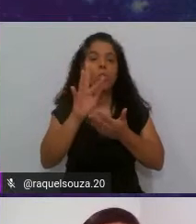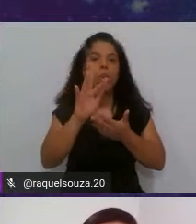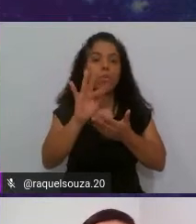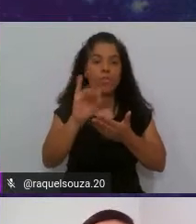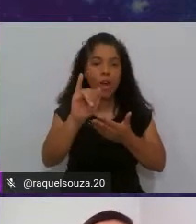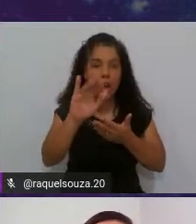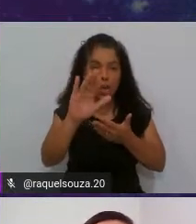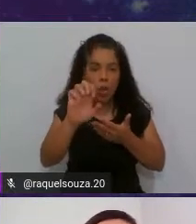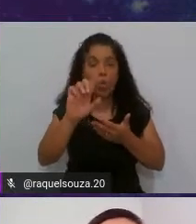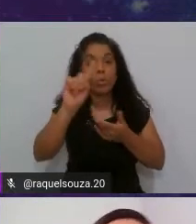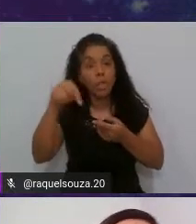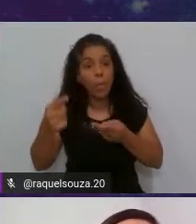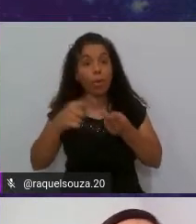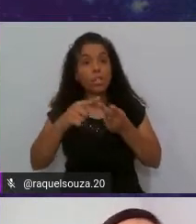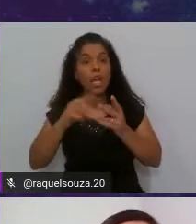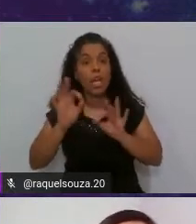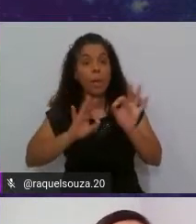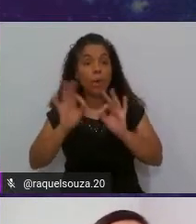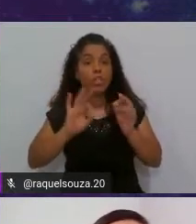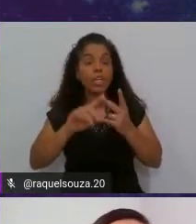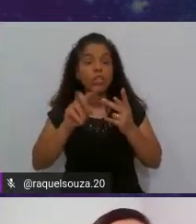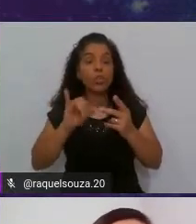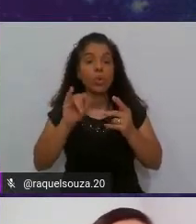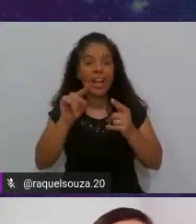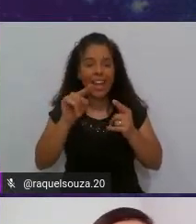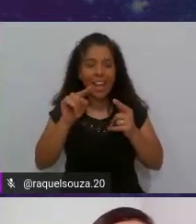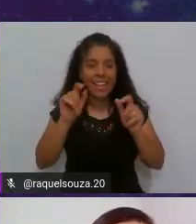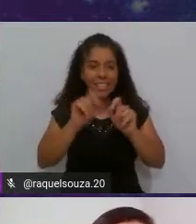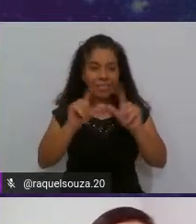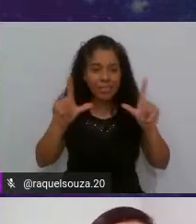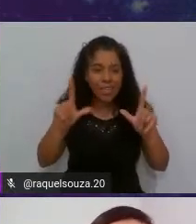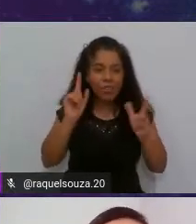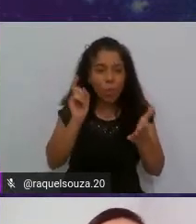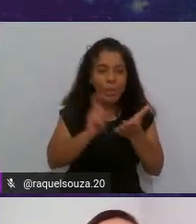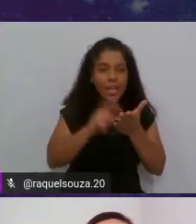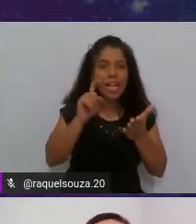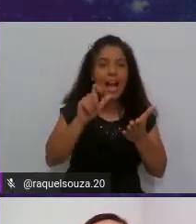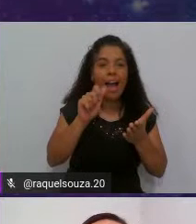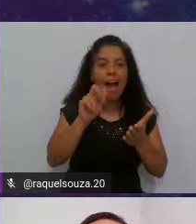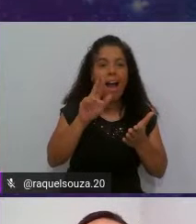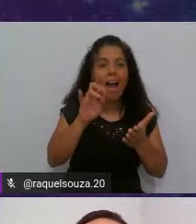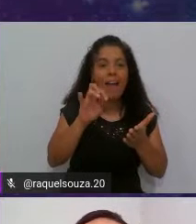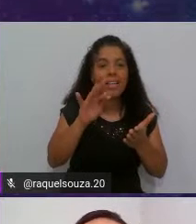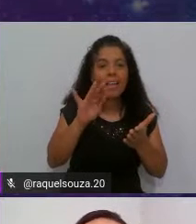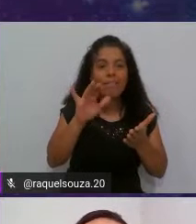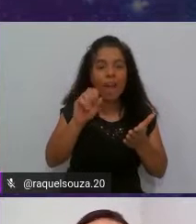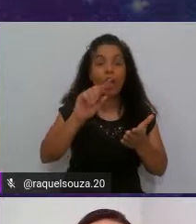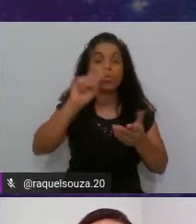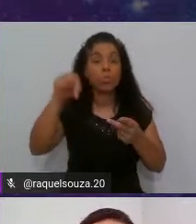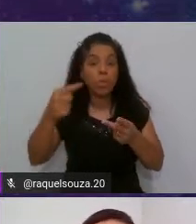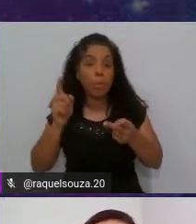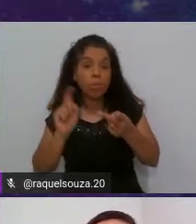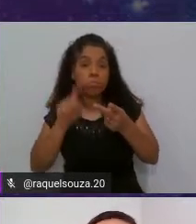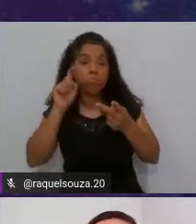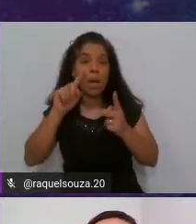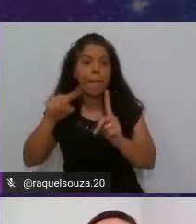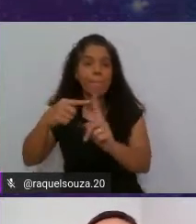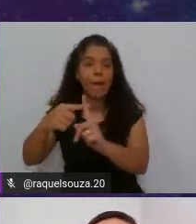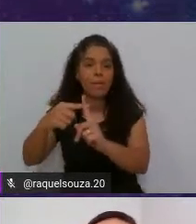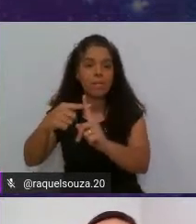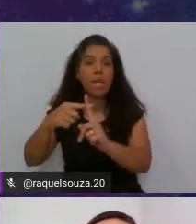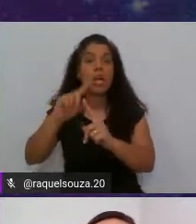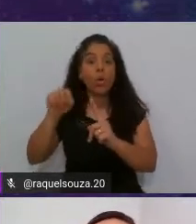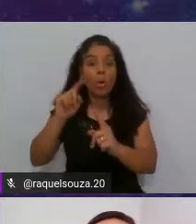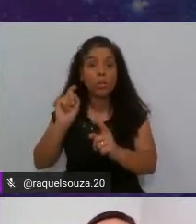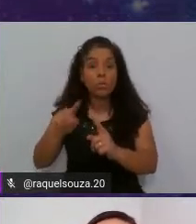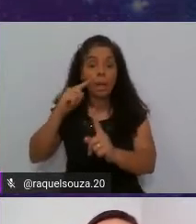Structure nessa janelinha que foi aberta nós vamos clicar em Artifatos e em seguida vamos clicar no Mais quando